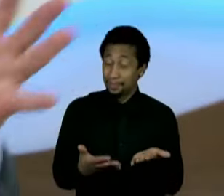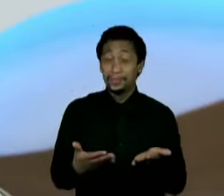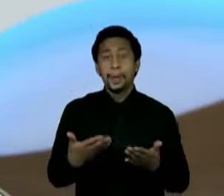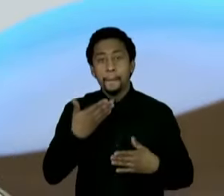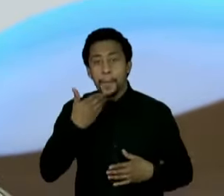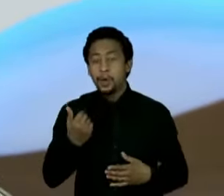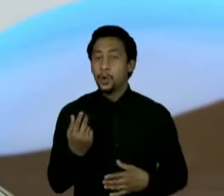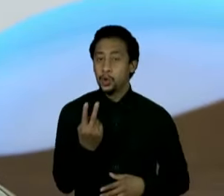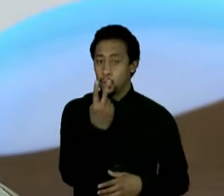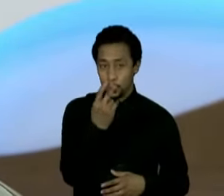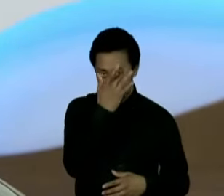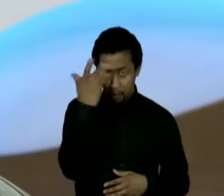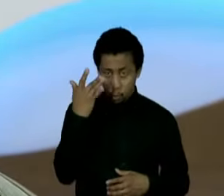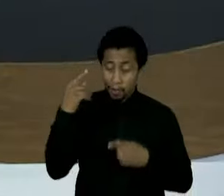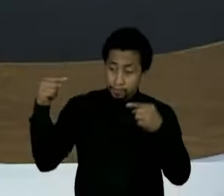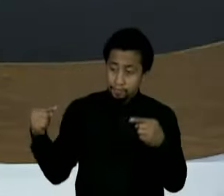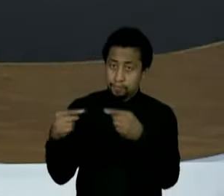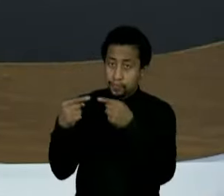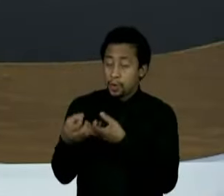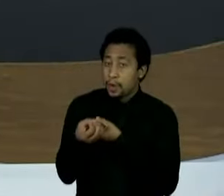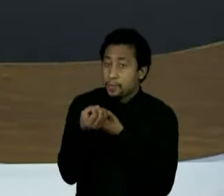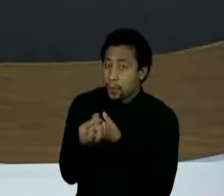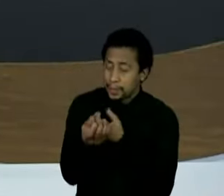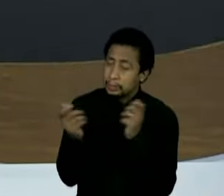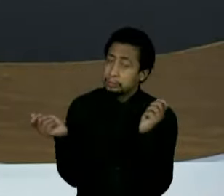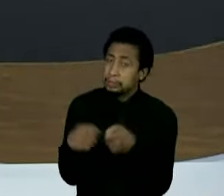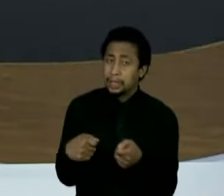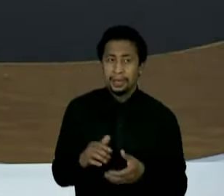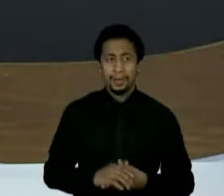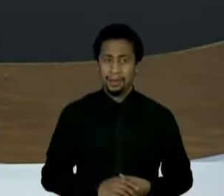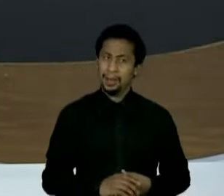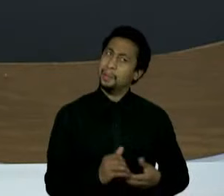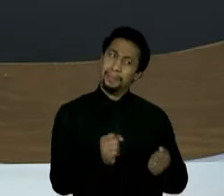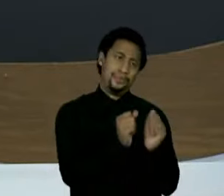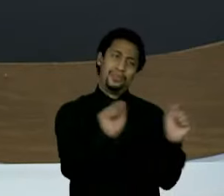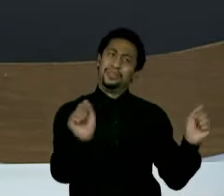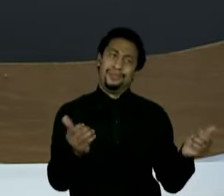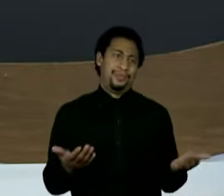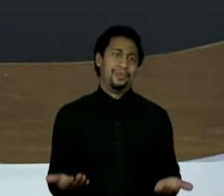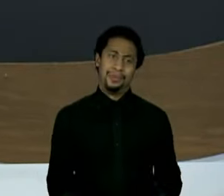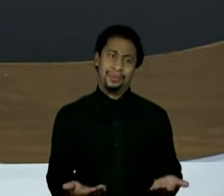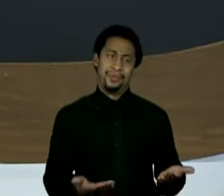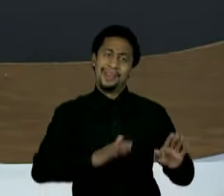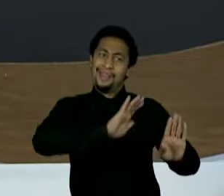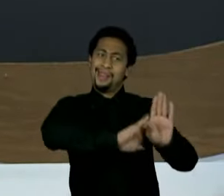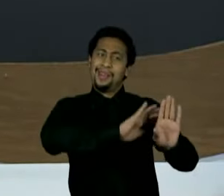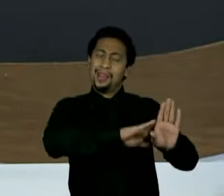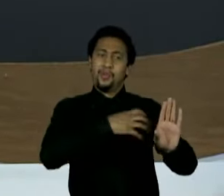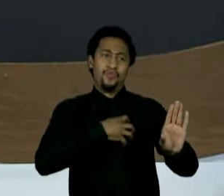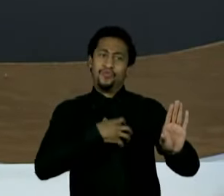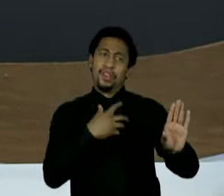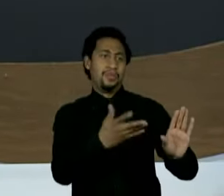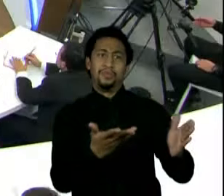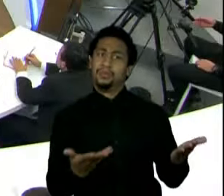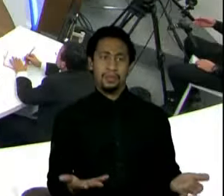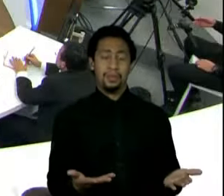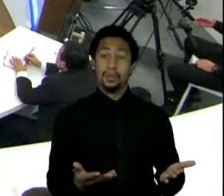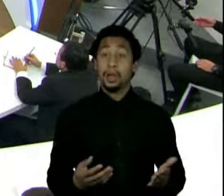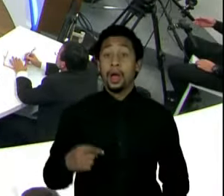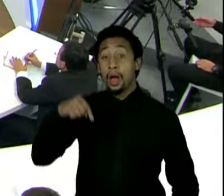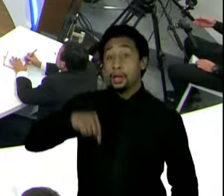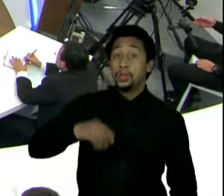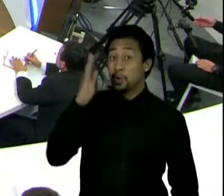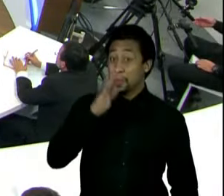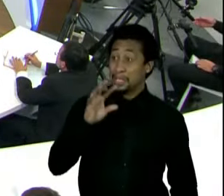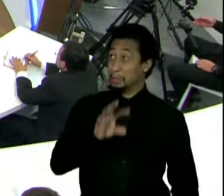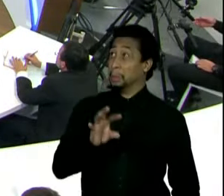tendência, seria melhor para ele também. Quase impossível, não? Dada a conformação ideológica e eleitoral do... Talvez, talvez no Brasil todo